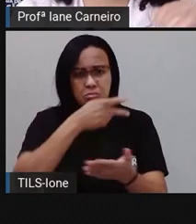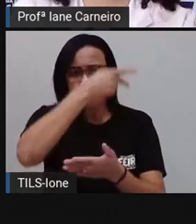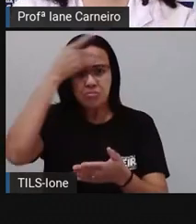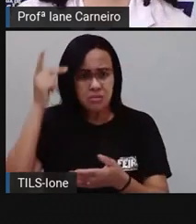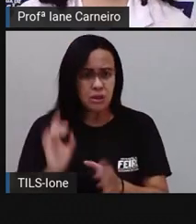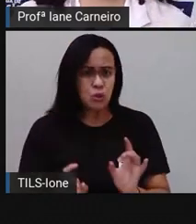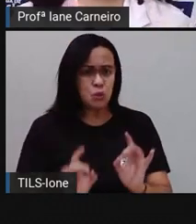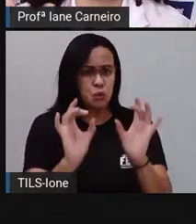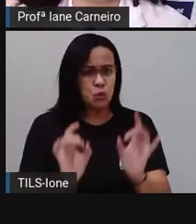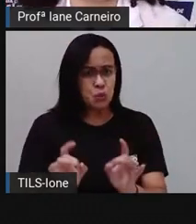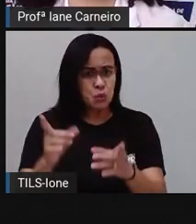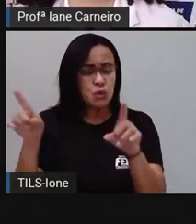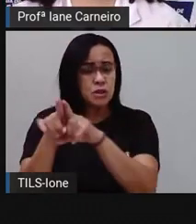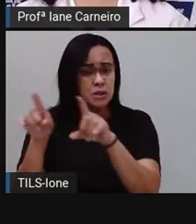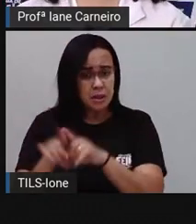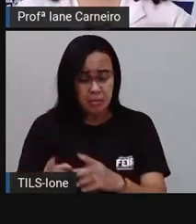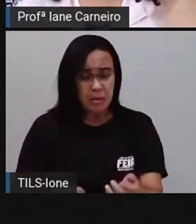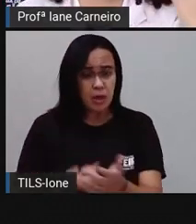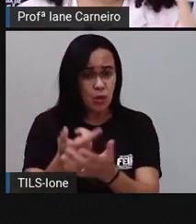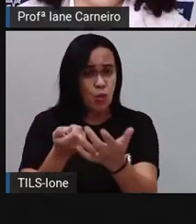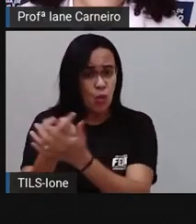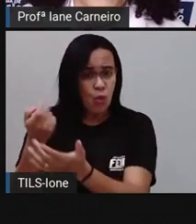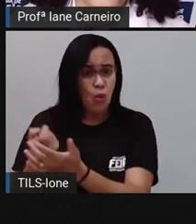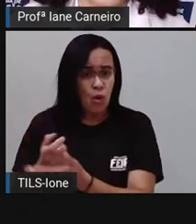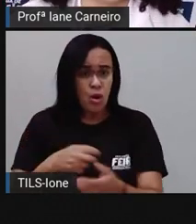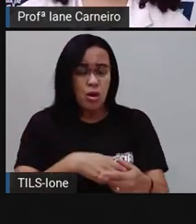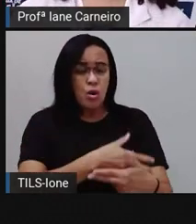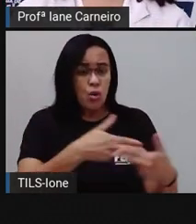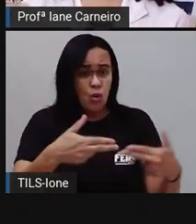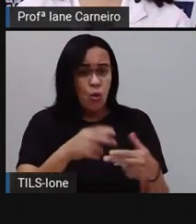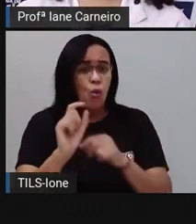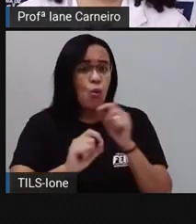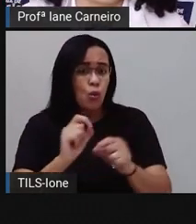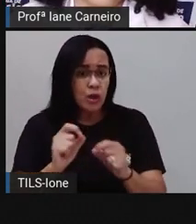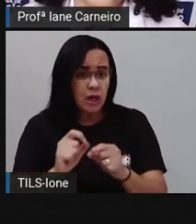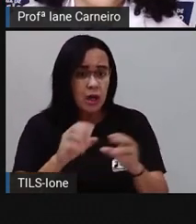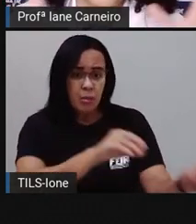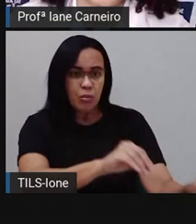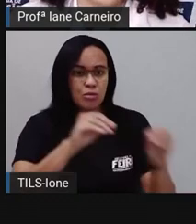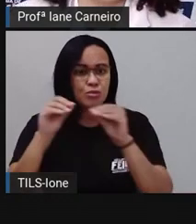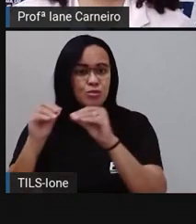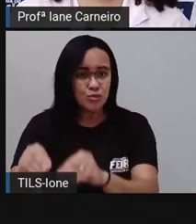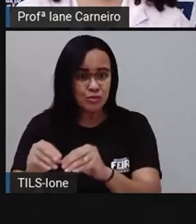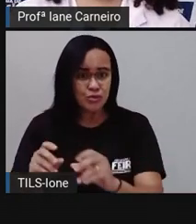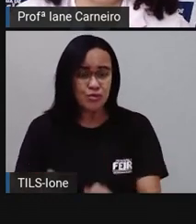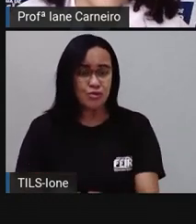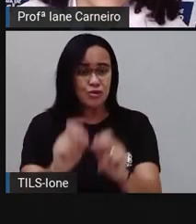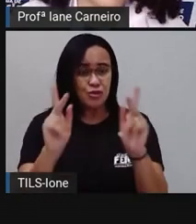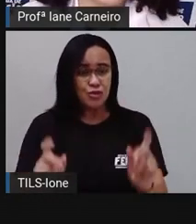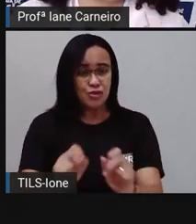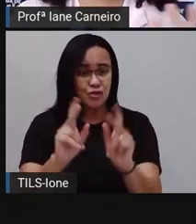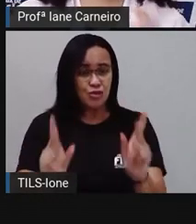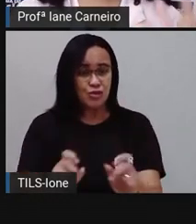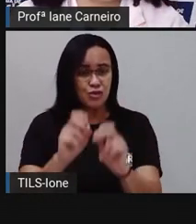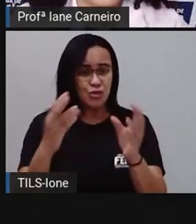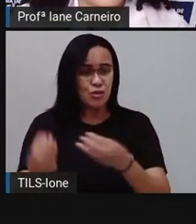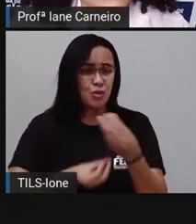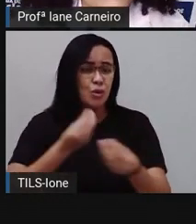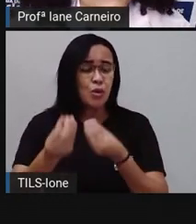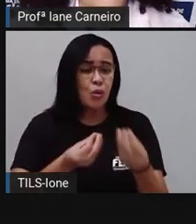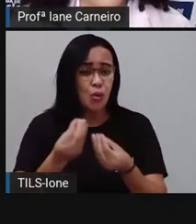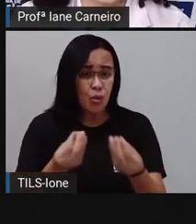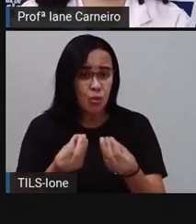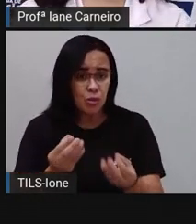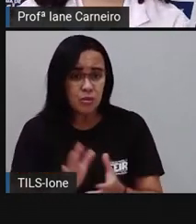cidade e levado eles para o shopping popular, né? O shopping da feira, para que esses ambulantes